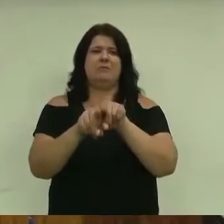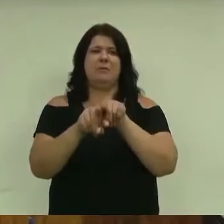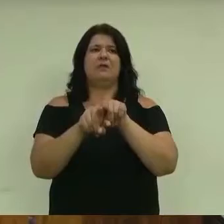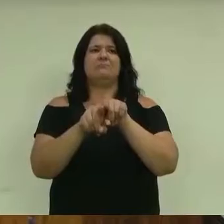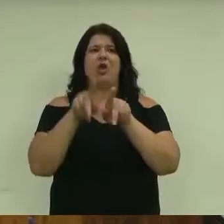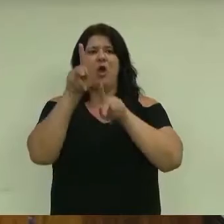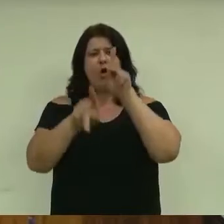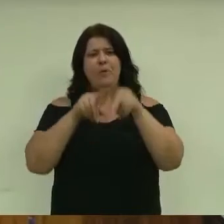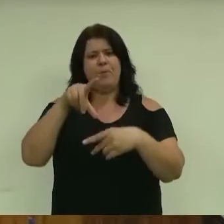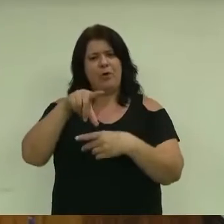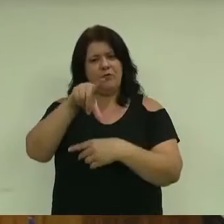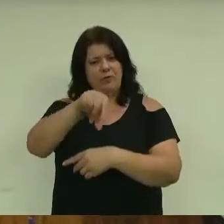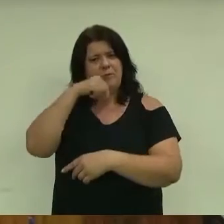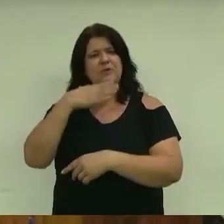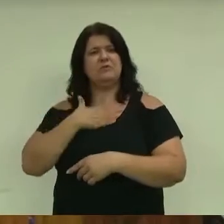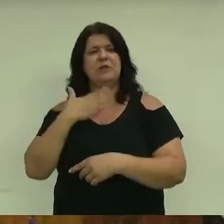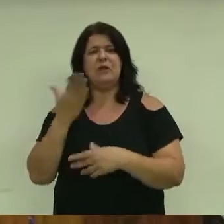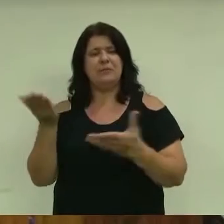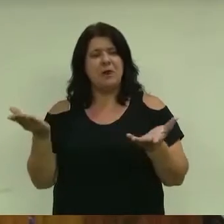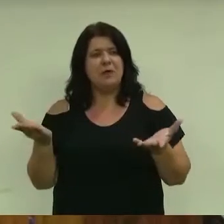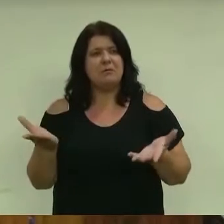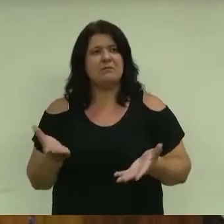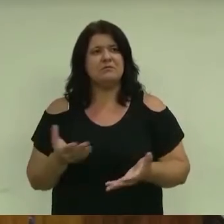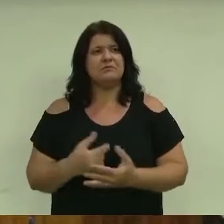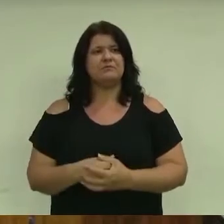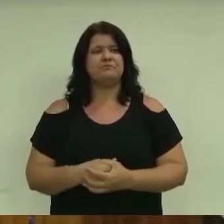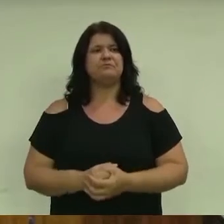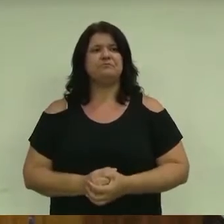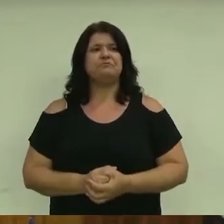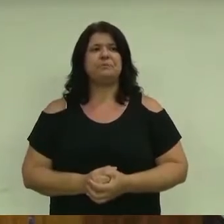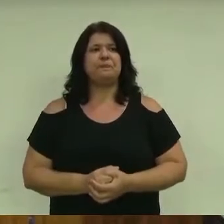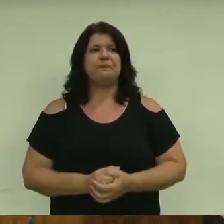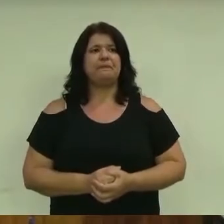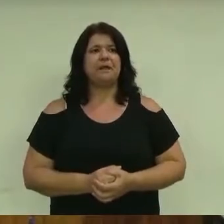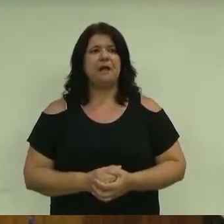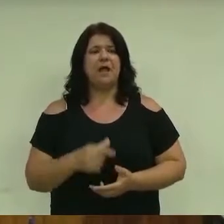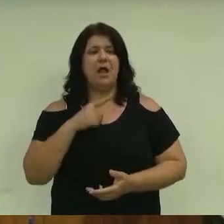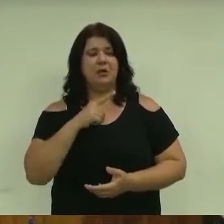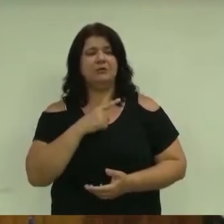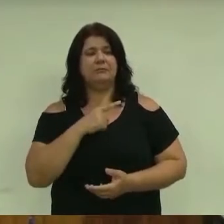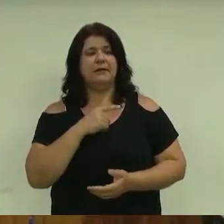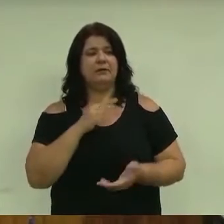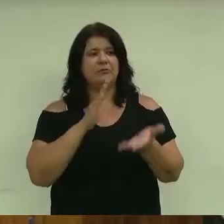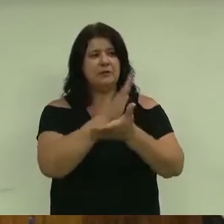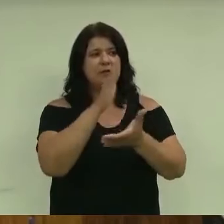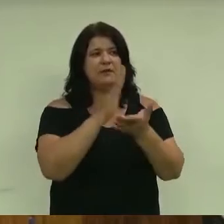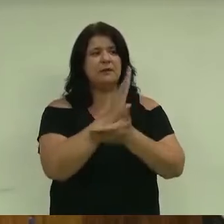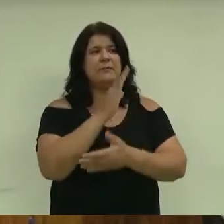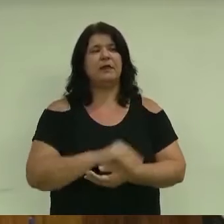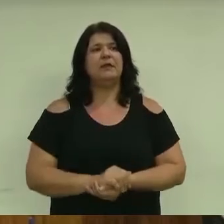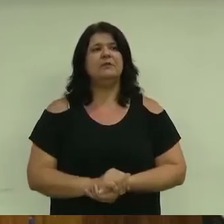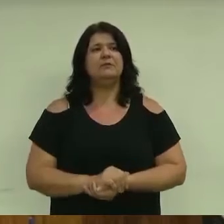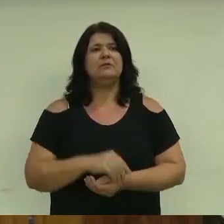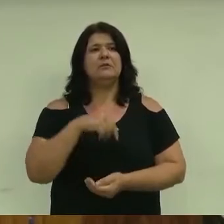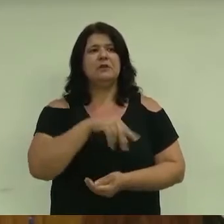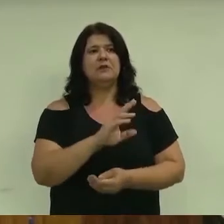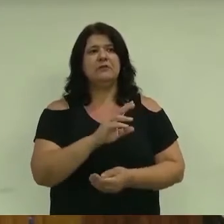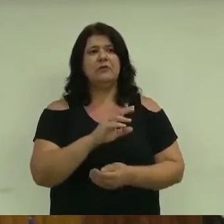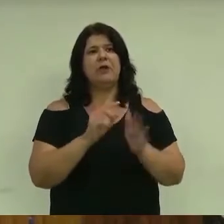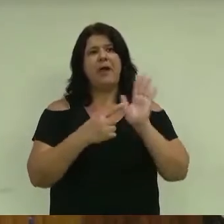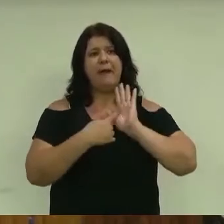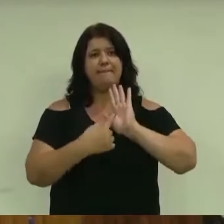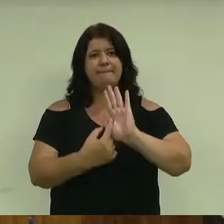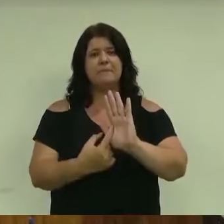os senhores e as senhoras foram eleitos. Senhor presidente, tem alguns requerimentos que eu vou passar a apresentar para os nobres colegas agora?